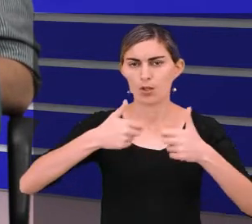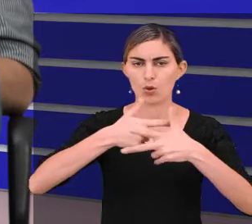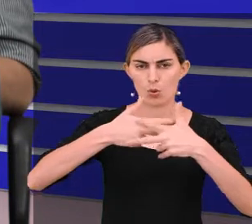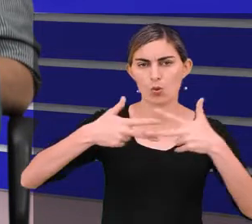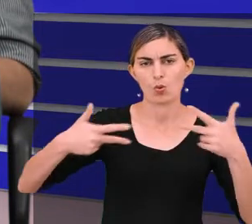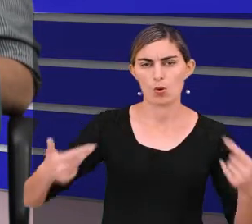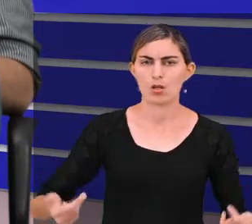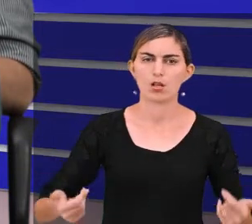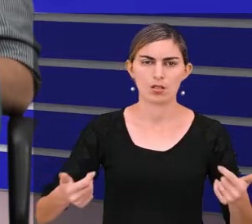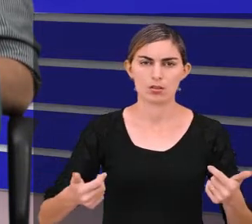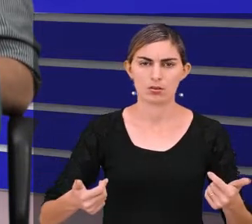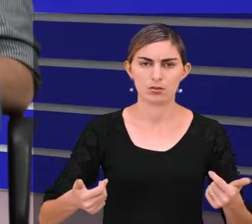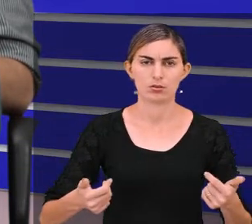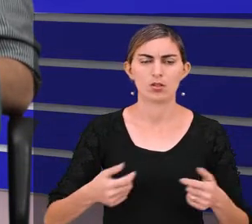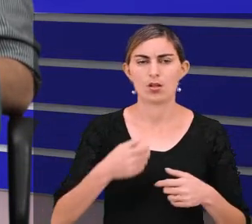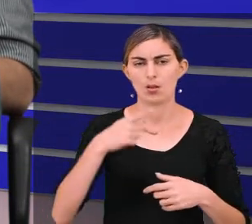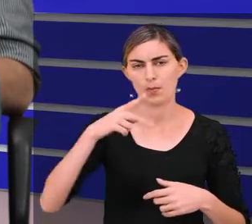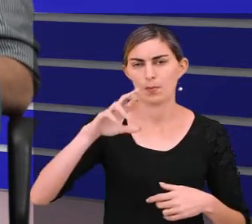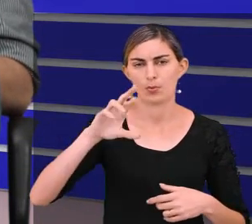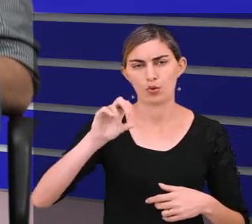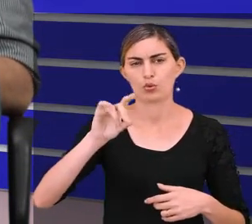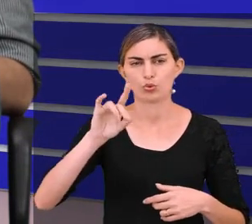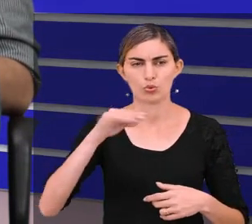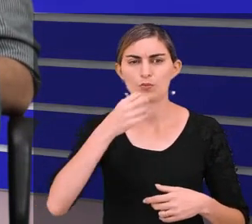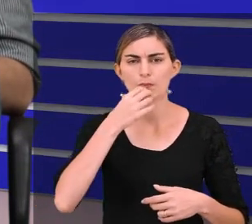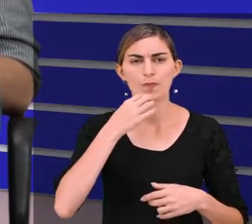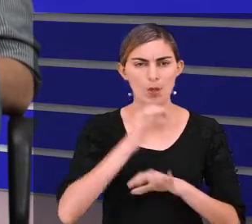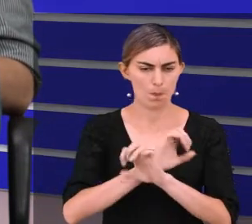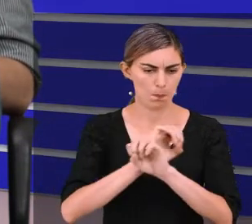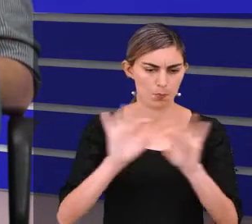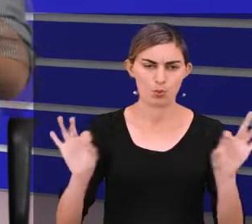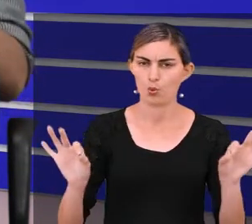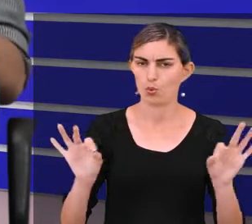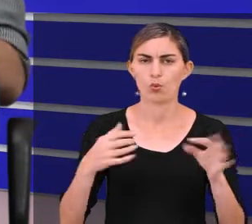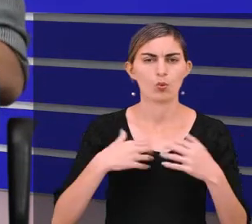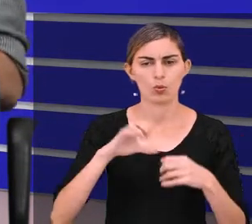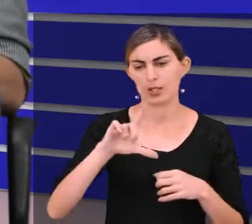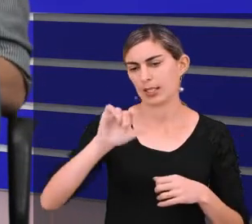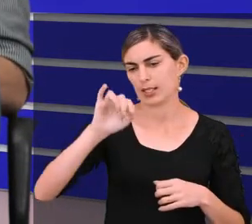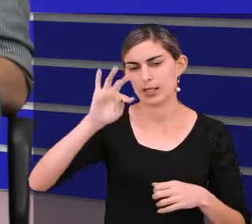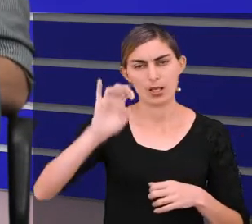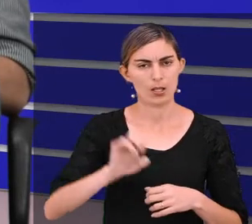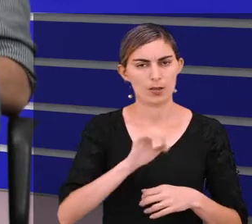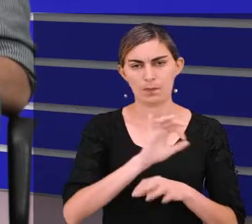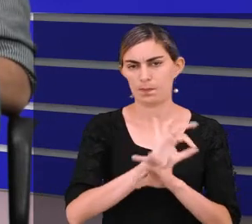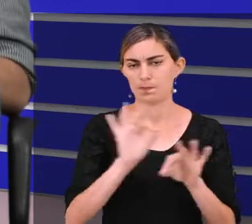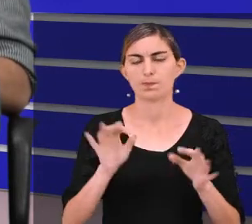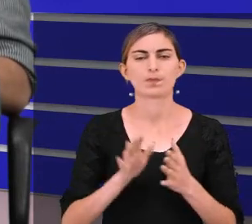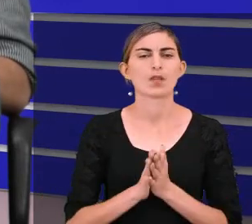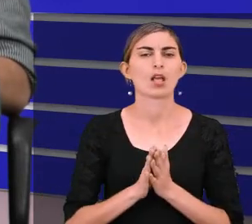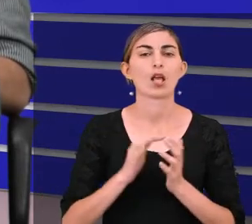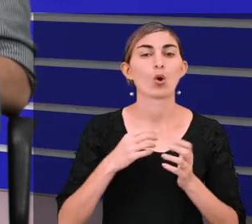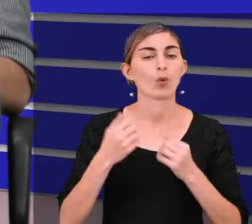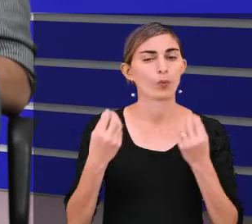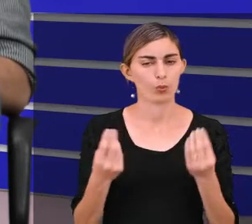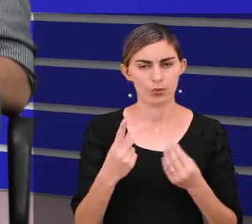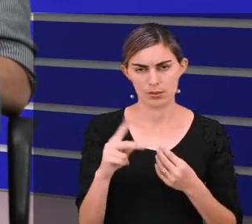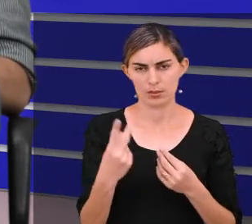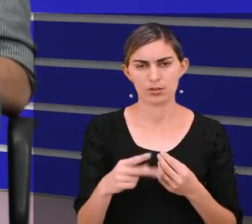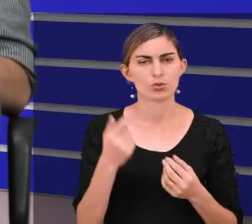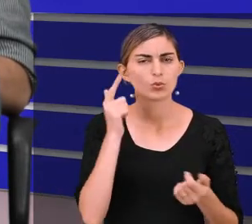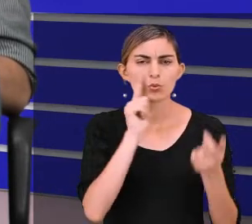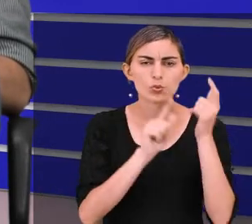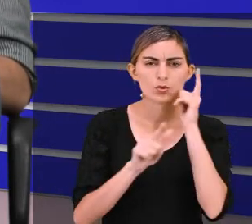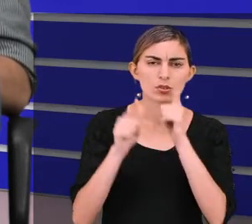qualidade, o melhor produto, para ter um produto de grande qualidade para os nossos clientes. E com isso,